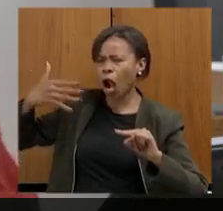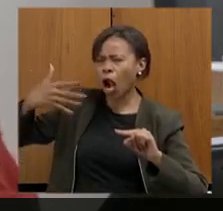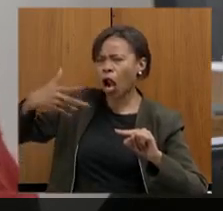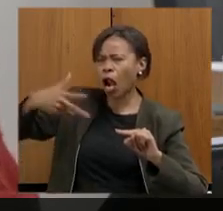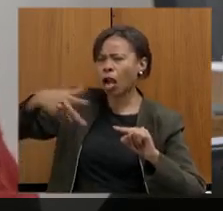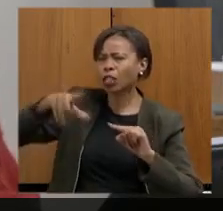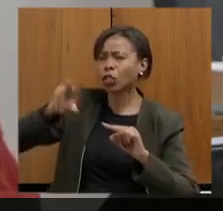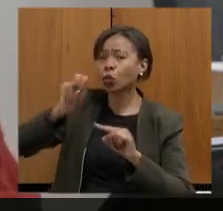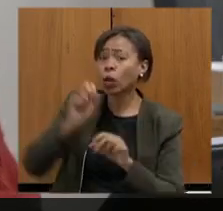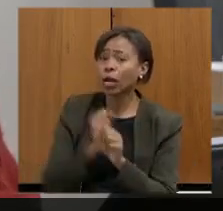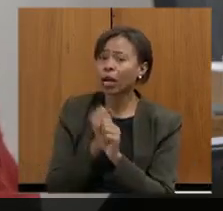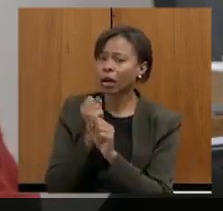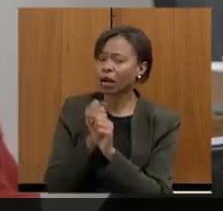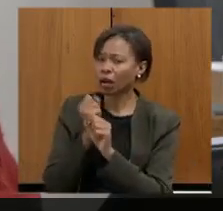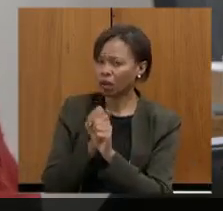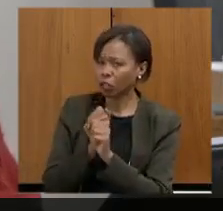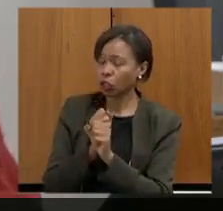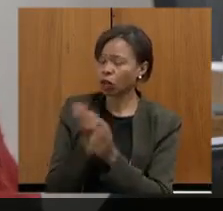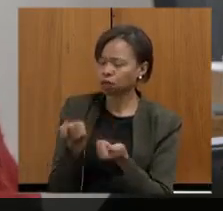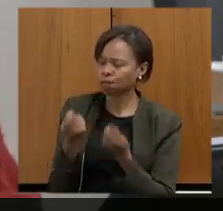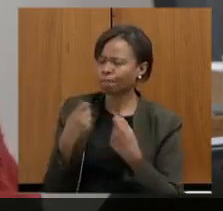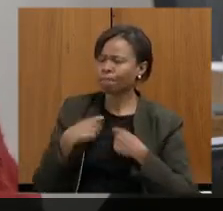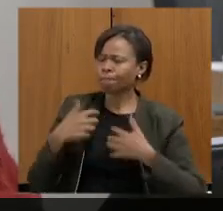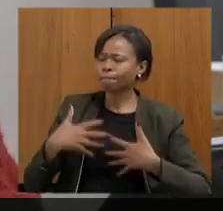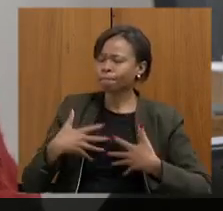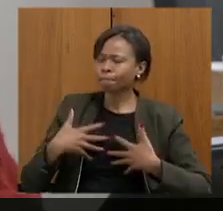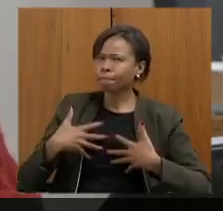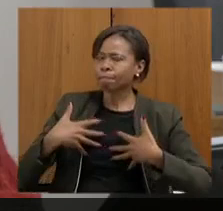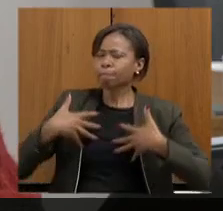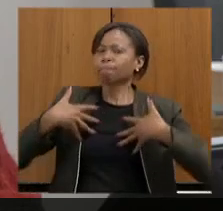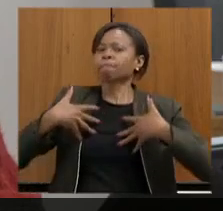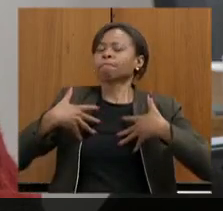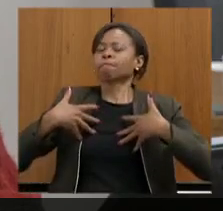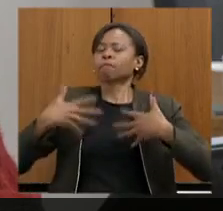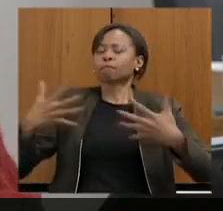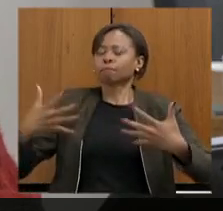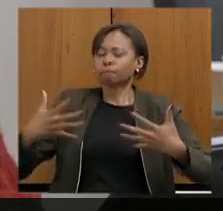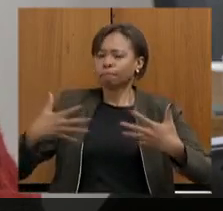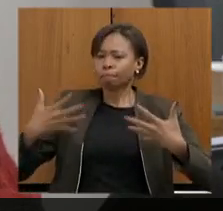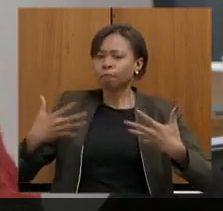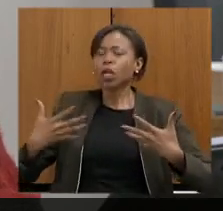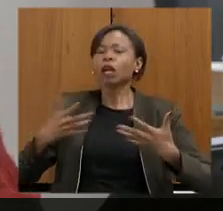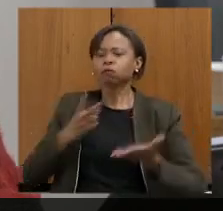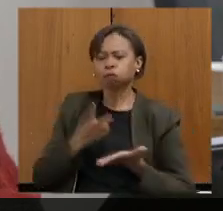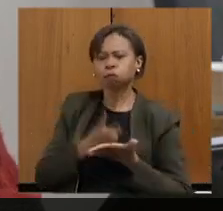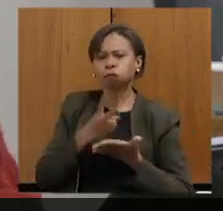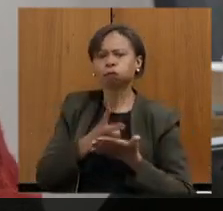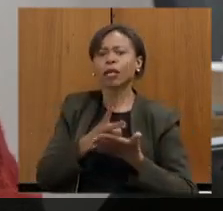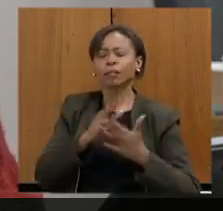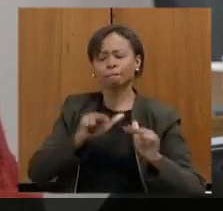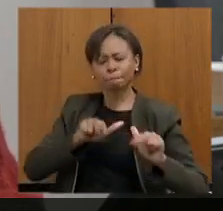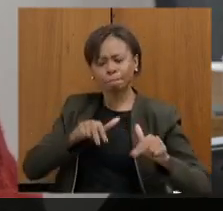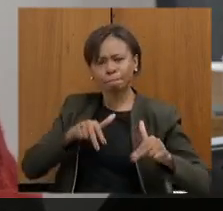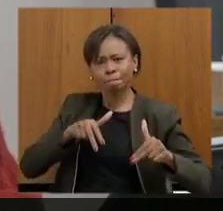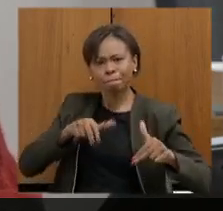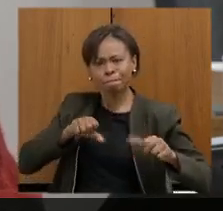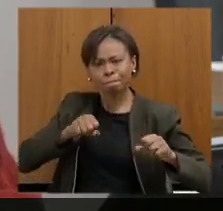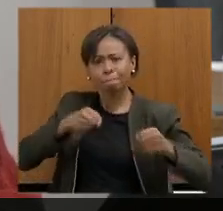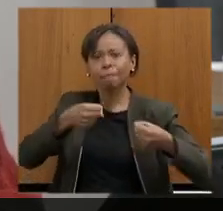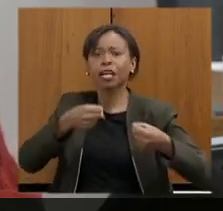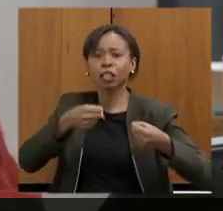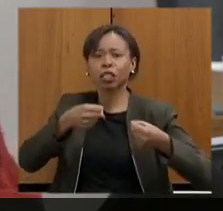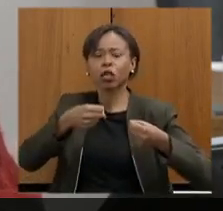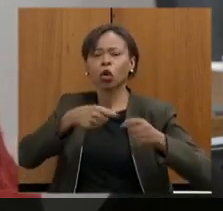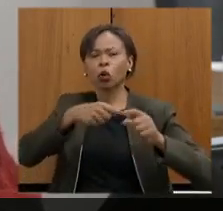depois a seguir caminhando com a nossa diversidade e a pluralidade de corpos que